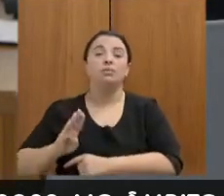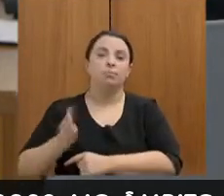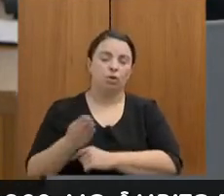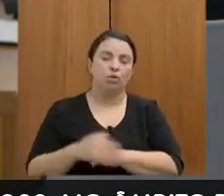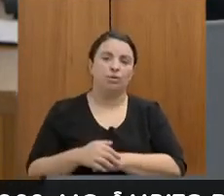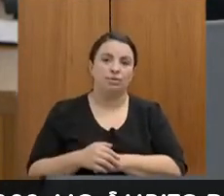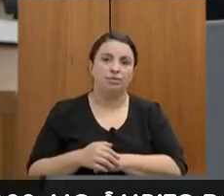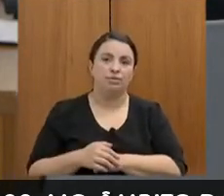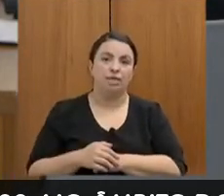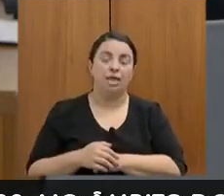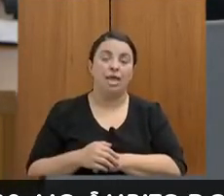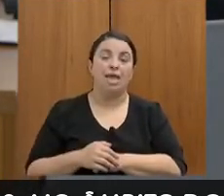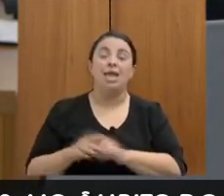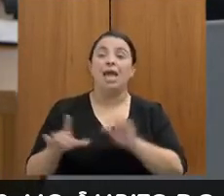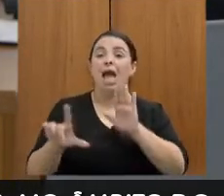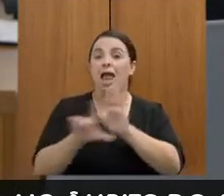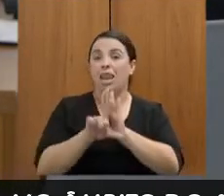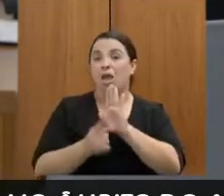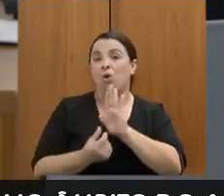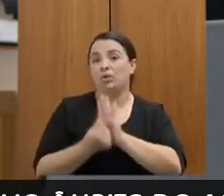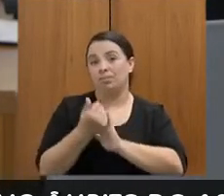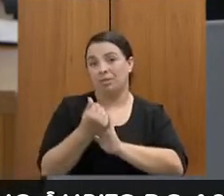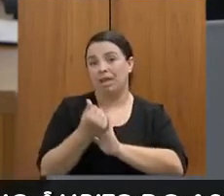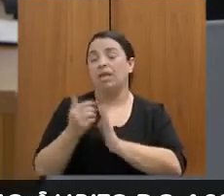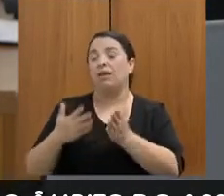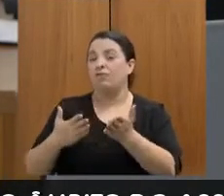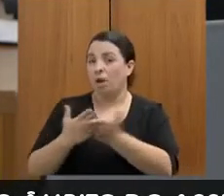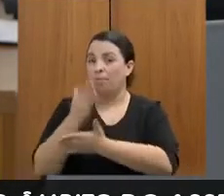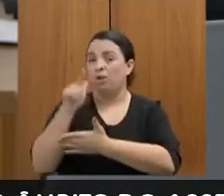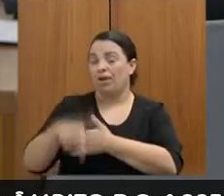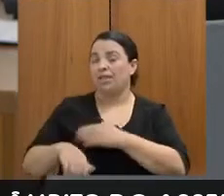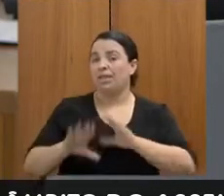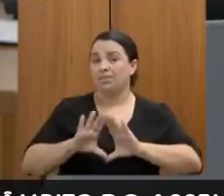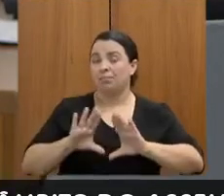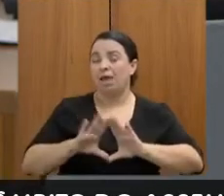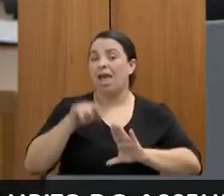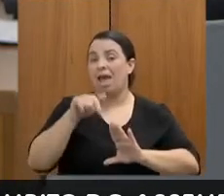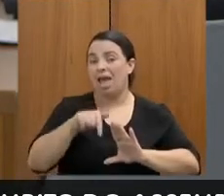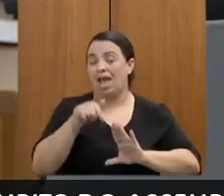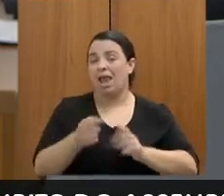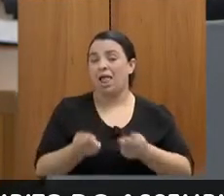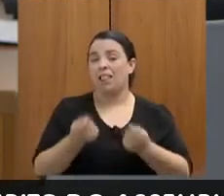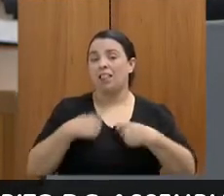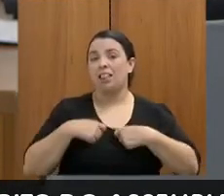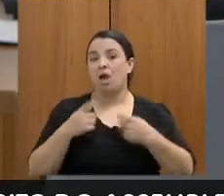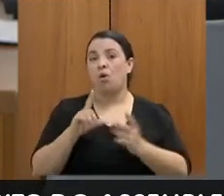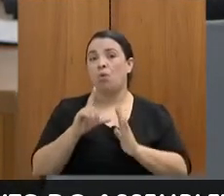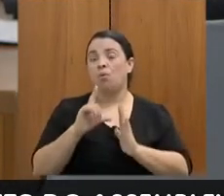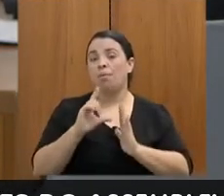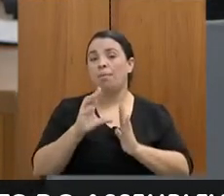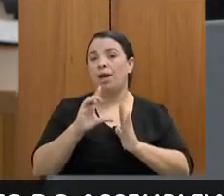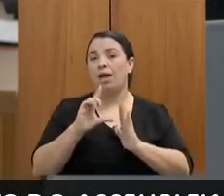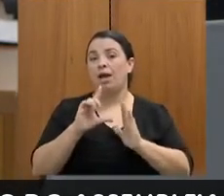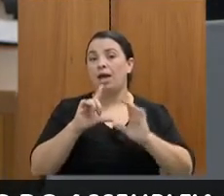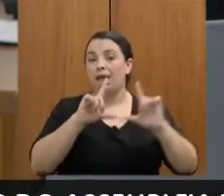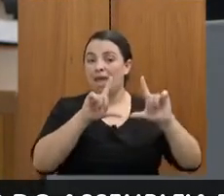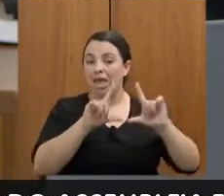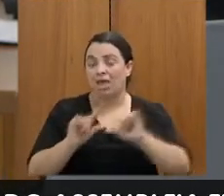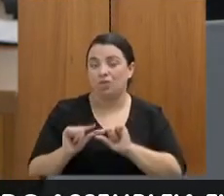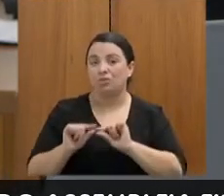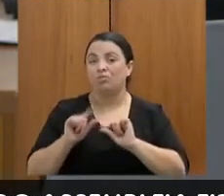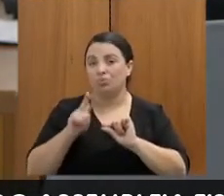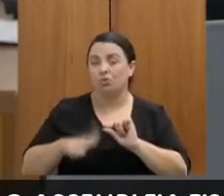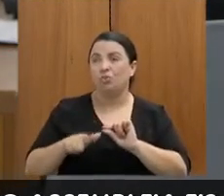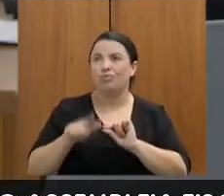aprovada nessa casa recentemente, na Assembleia de Minas, tem uma redução novamente. Então, para 2023,